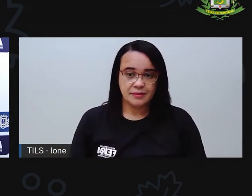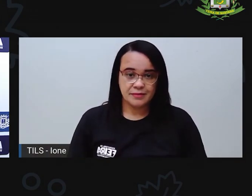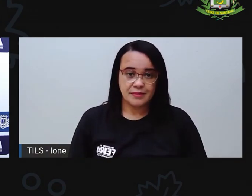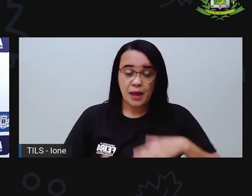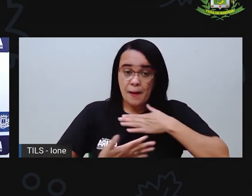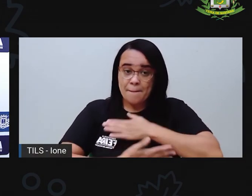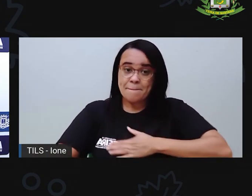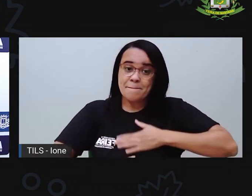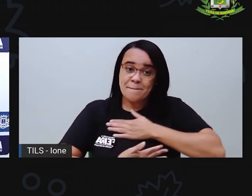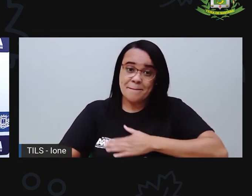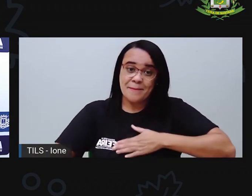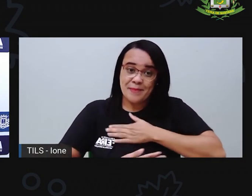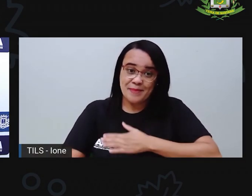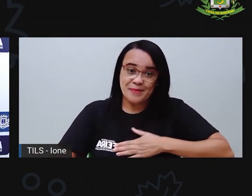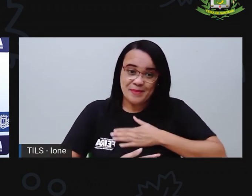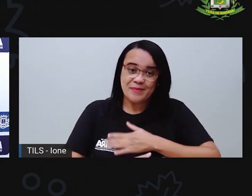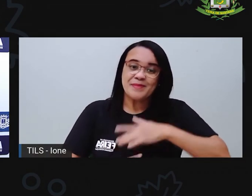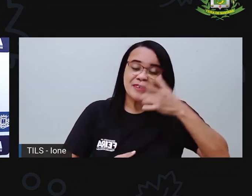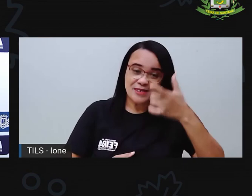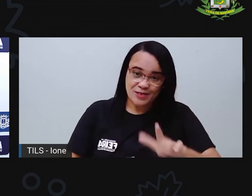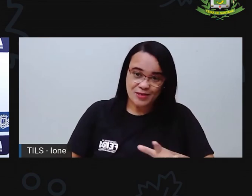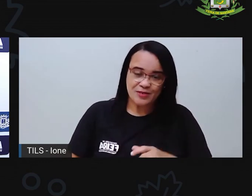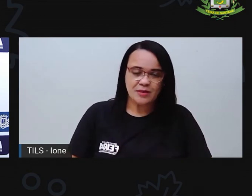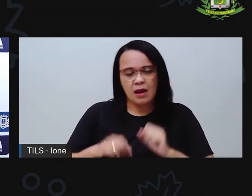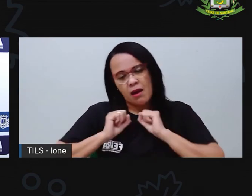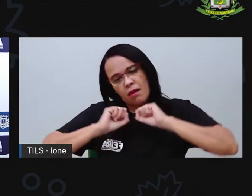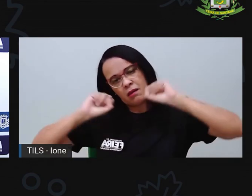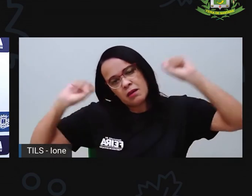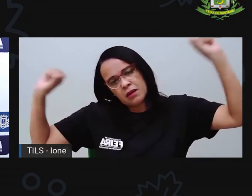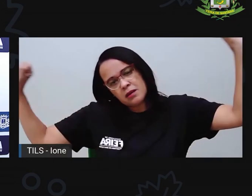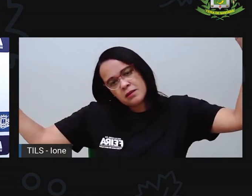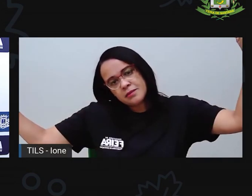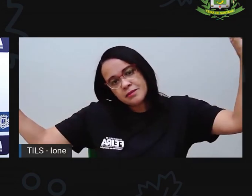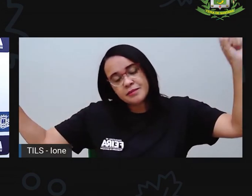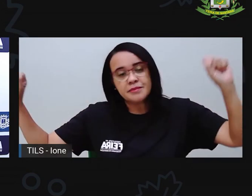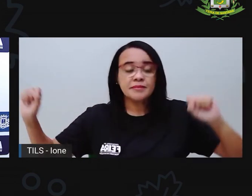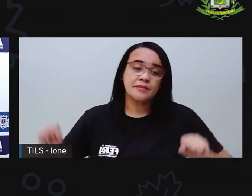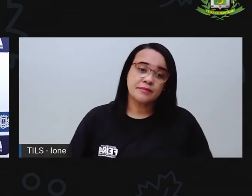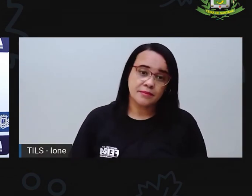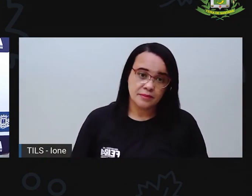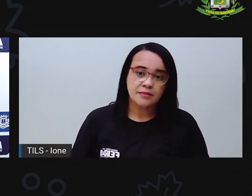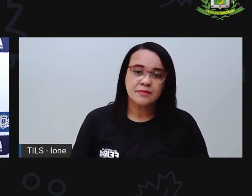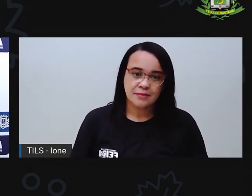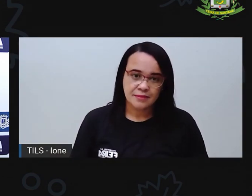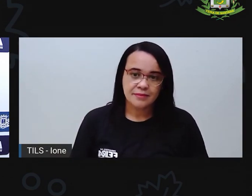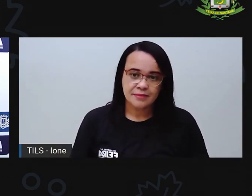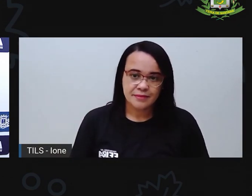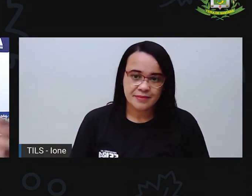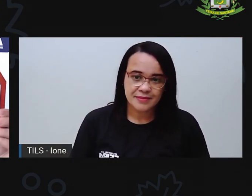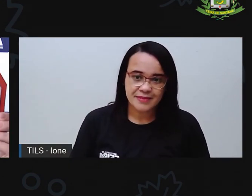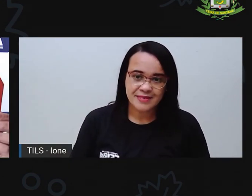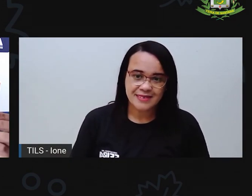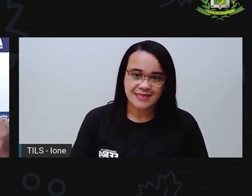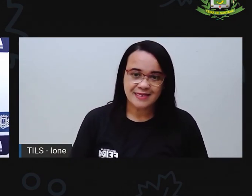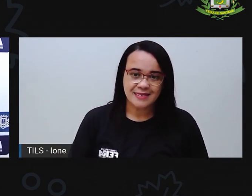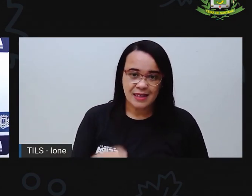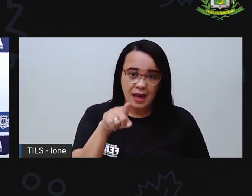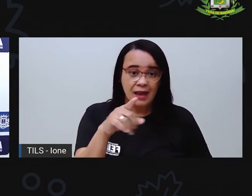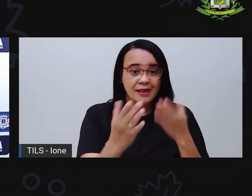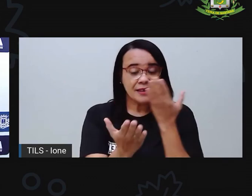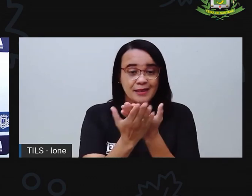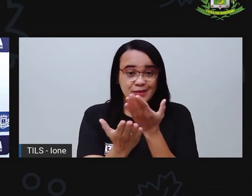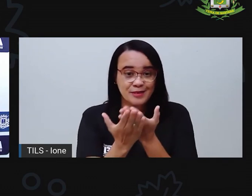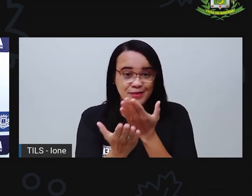banho, acordar, né? Ui, acordar e estudar.